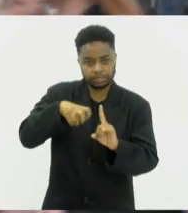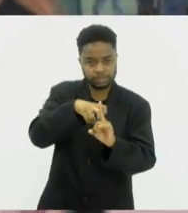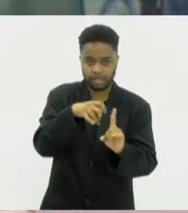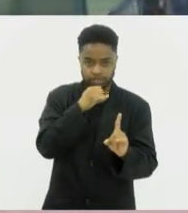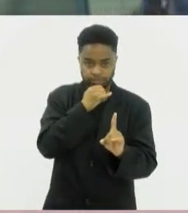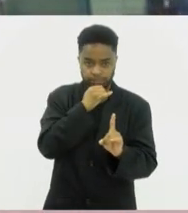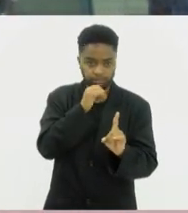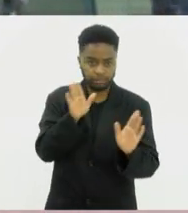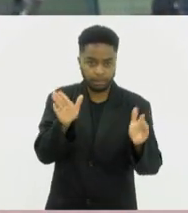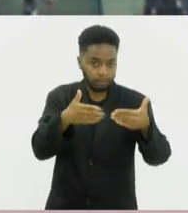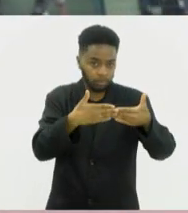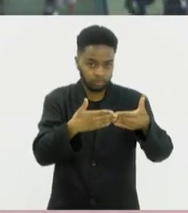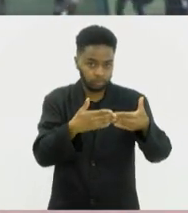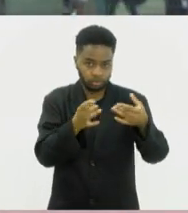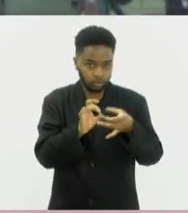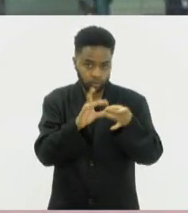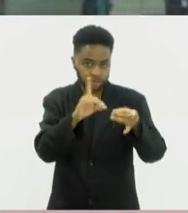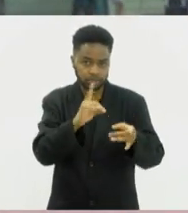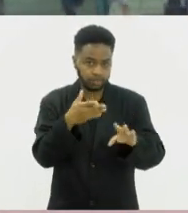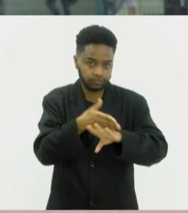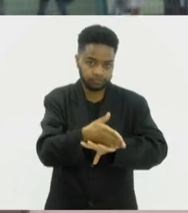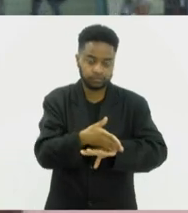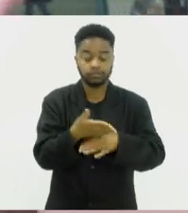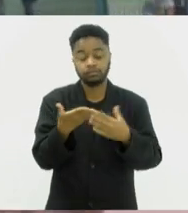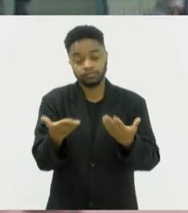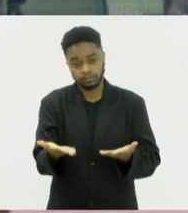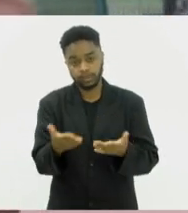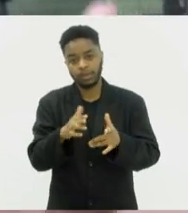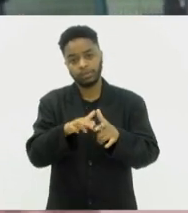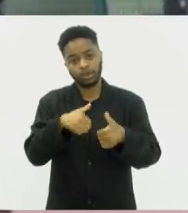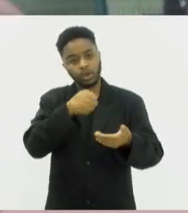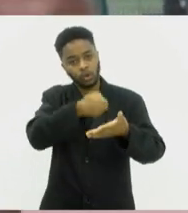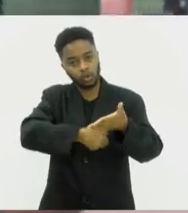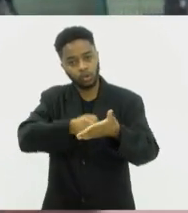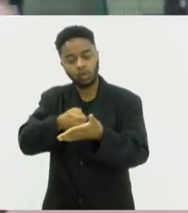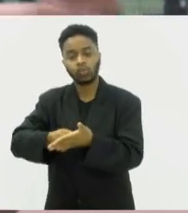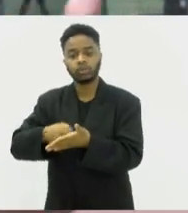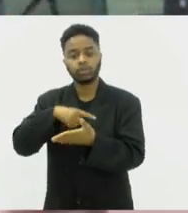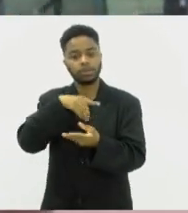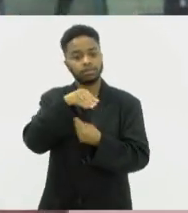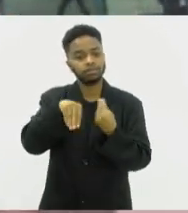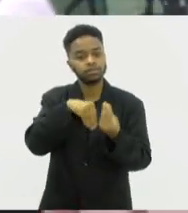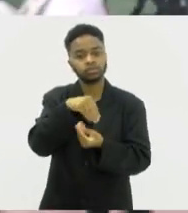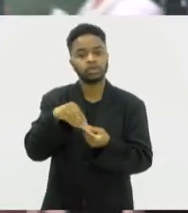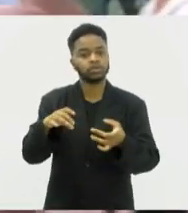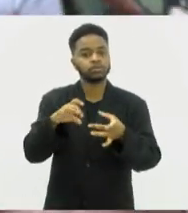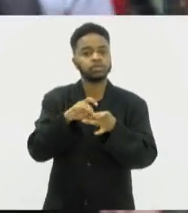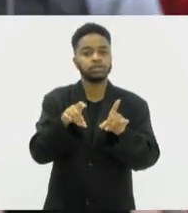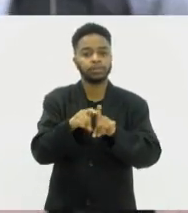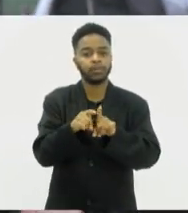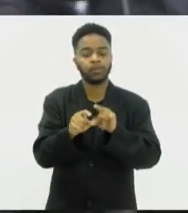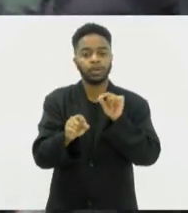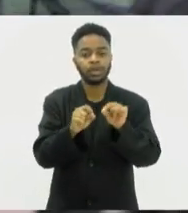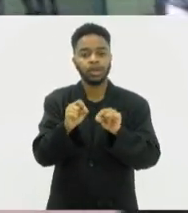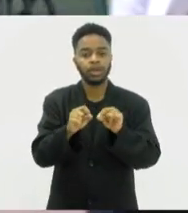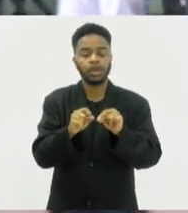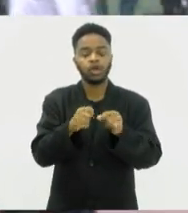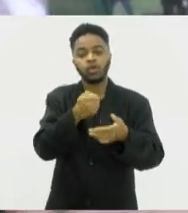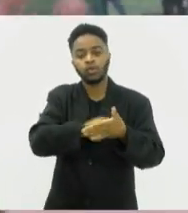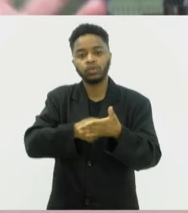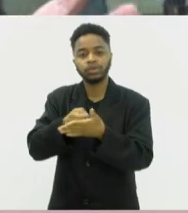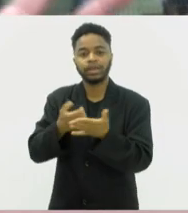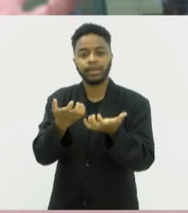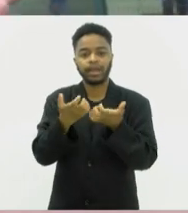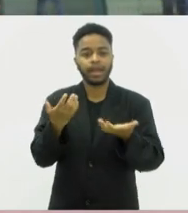porta ficava fechada. Então, por conta dessa luta, que se misturou com a luta pelo fim da ditadura no Brasil,